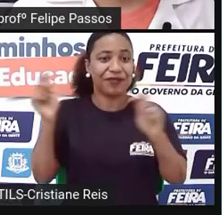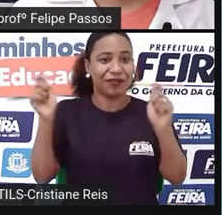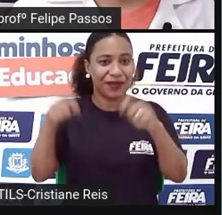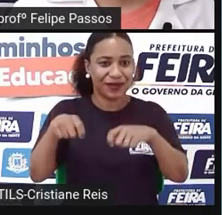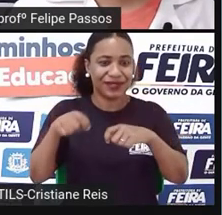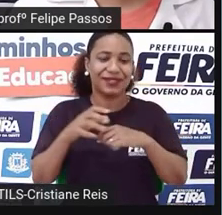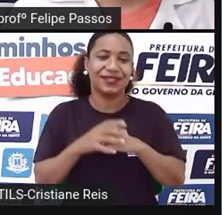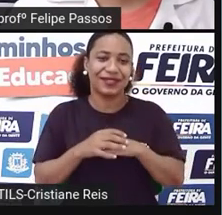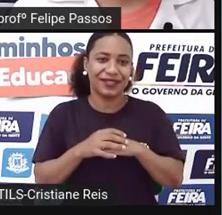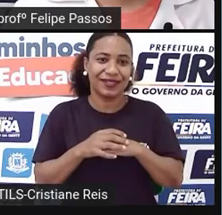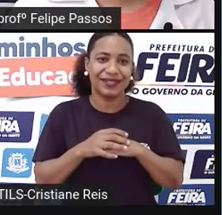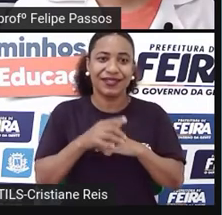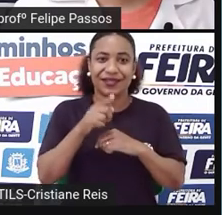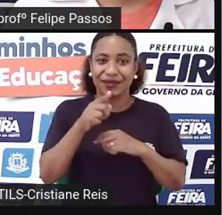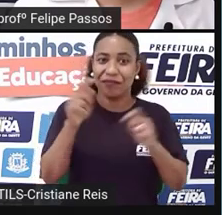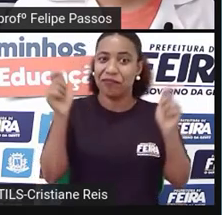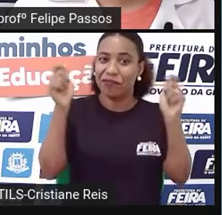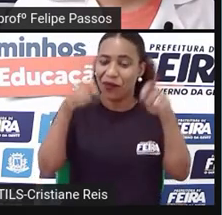céu ao mesmo tempo. isso aqui.